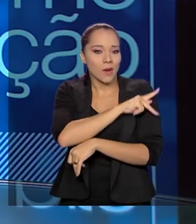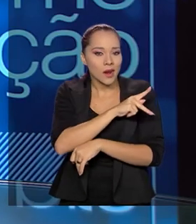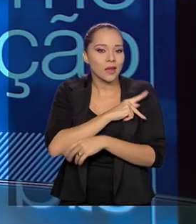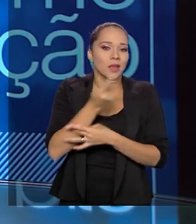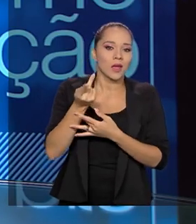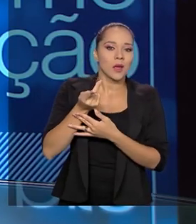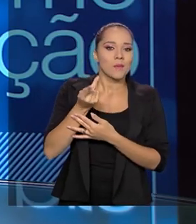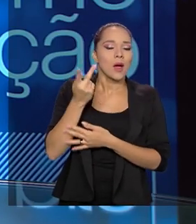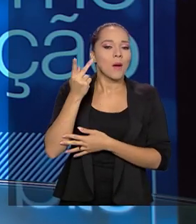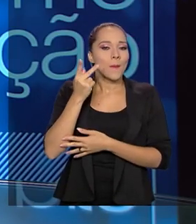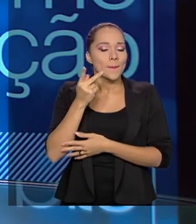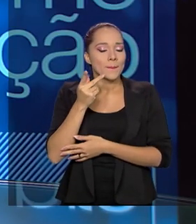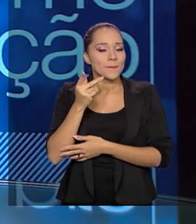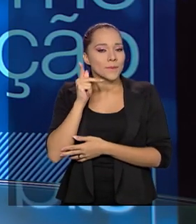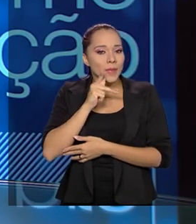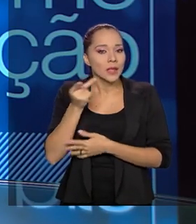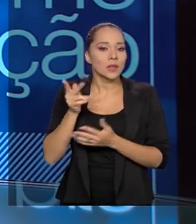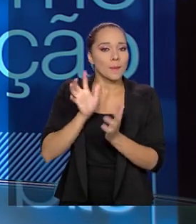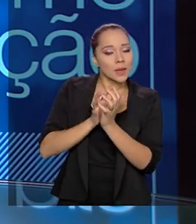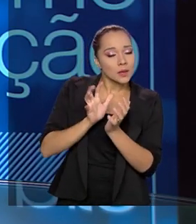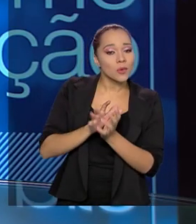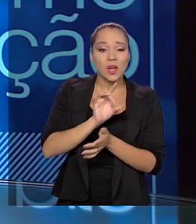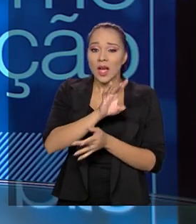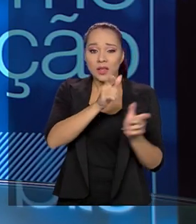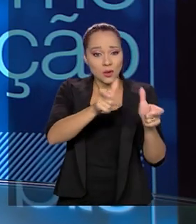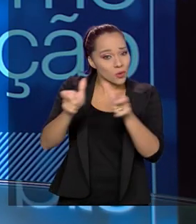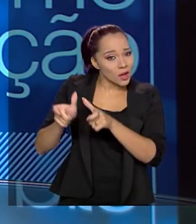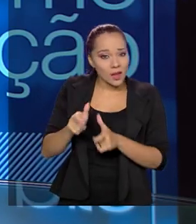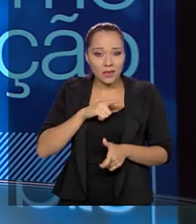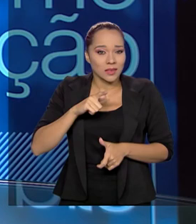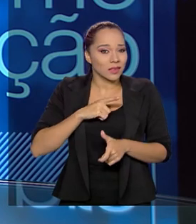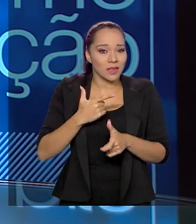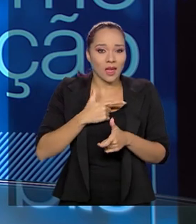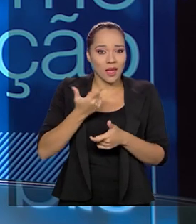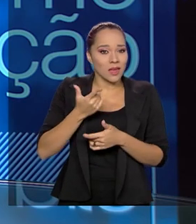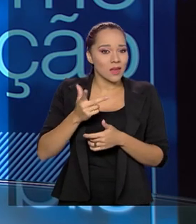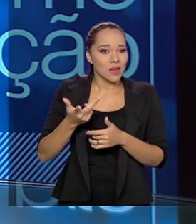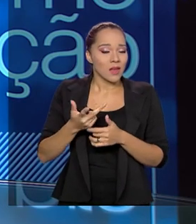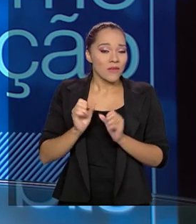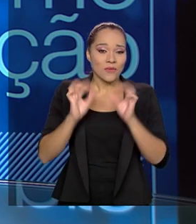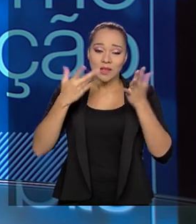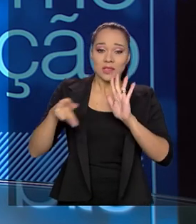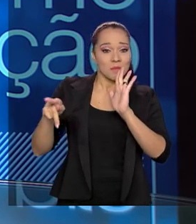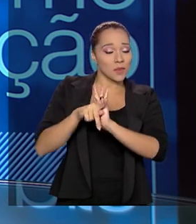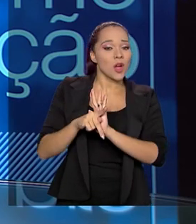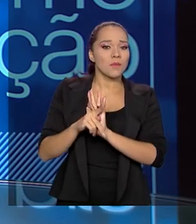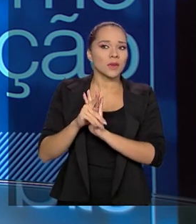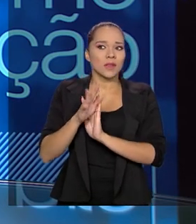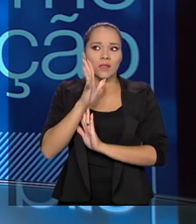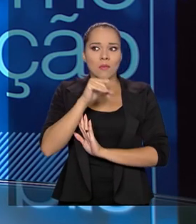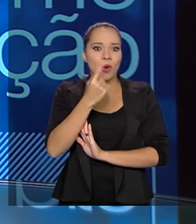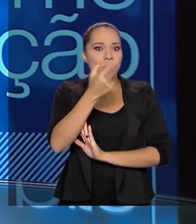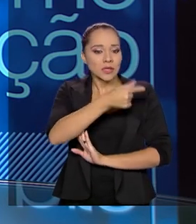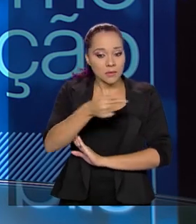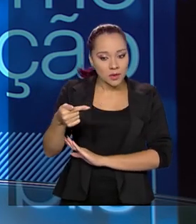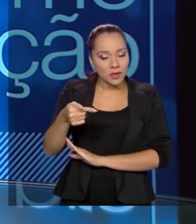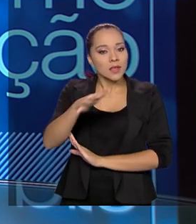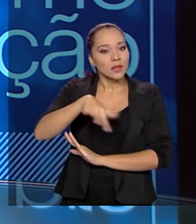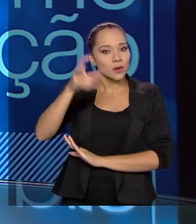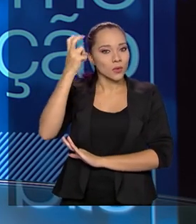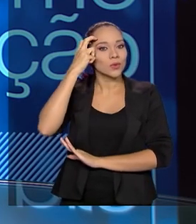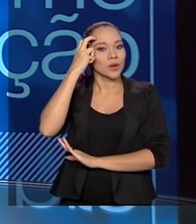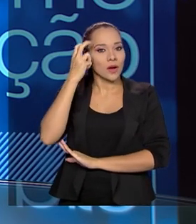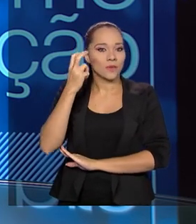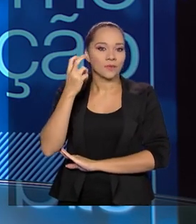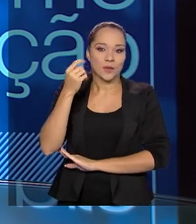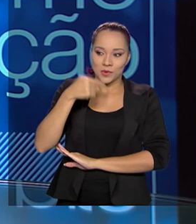Pernambuco. Então, cada local tem, e sempre agregado a esses eventos, que dura em torno de uma semana, tem a parte cultural. Por isso que